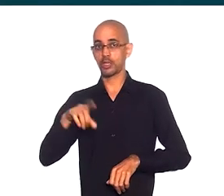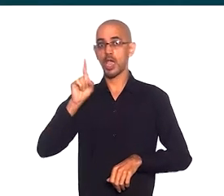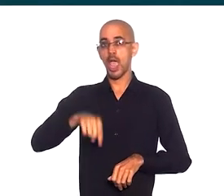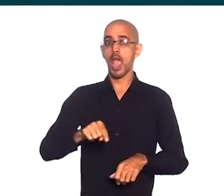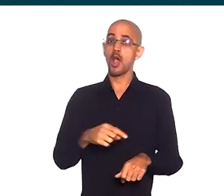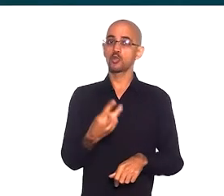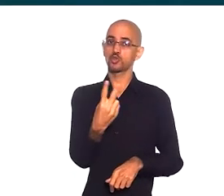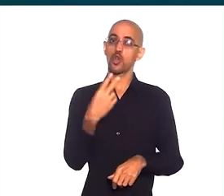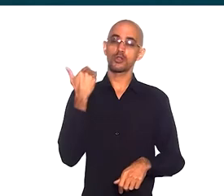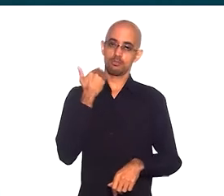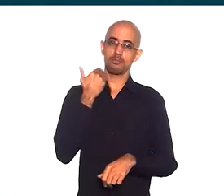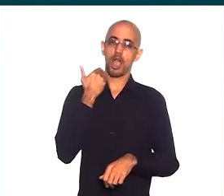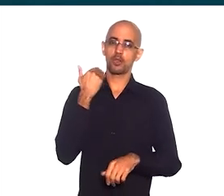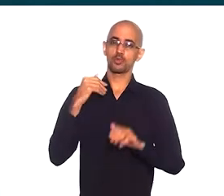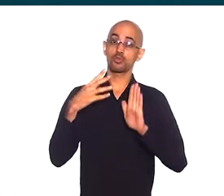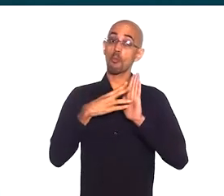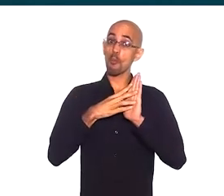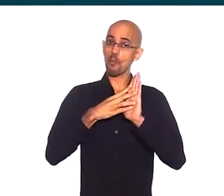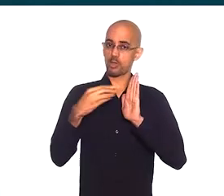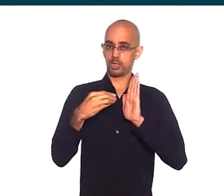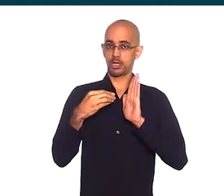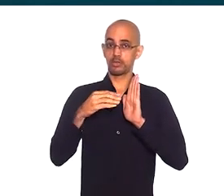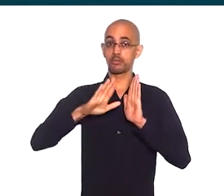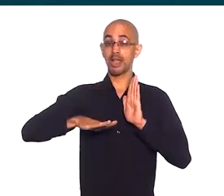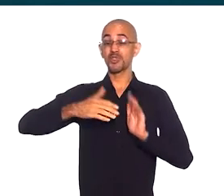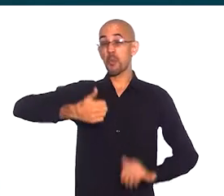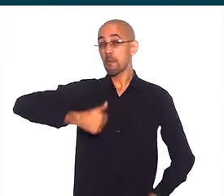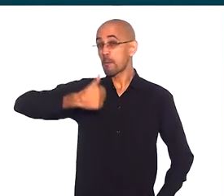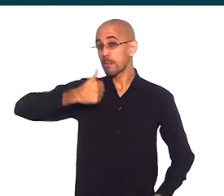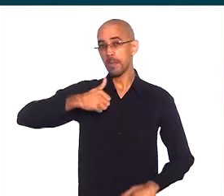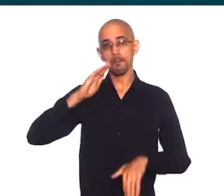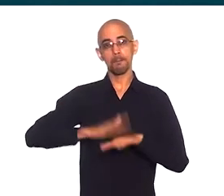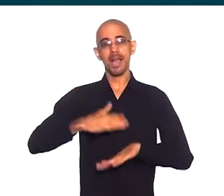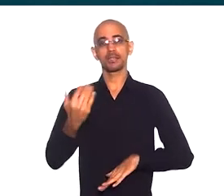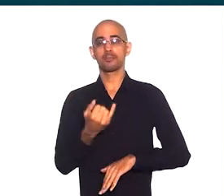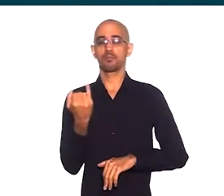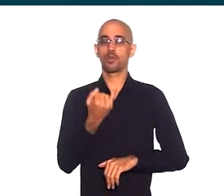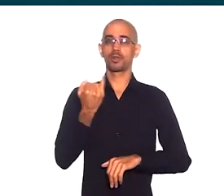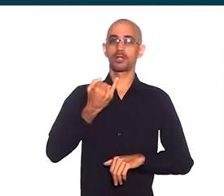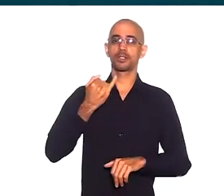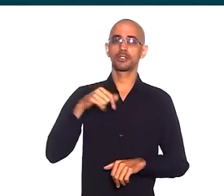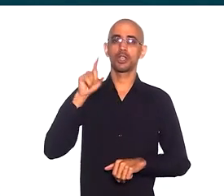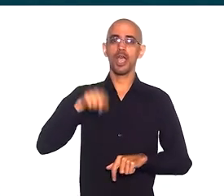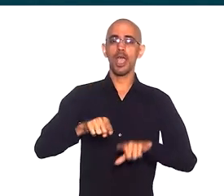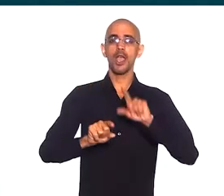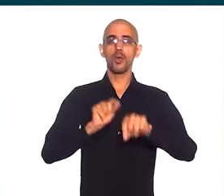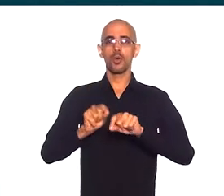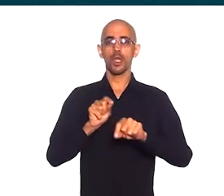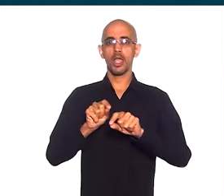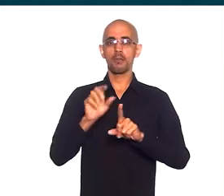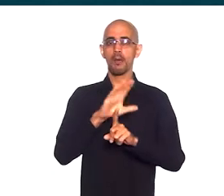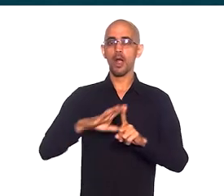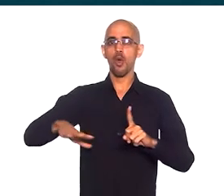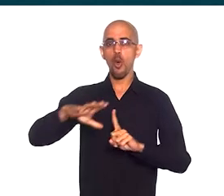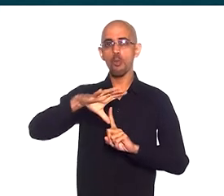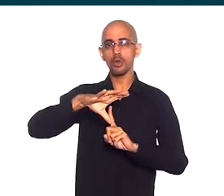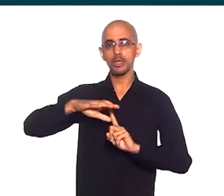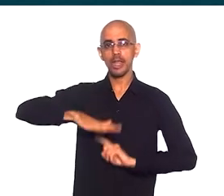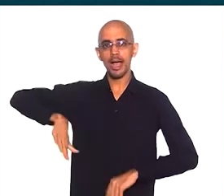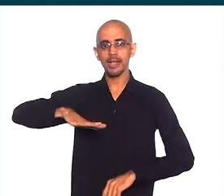mais em moda. Mas o primeiro, é o que eu acho mais importante, Ricardo. O primeiro foi lá numa comunidade